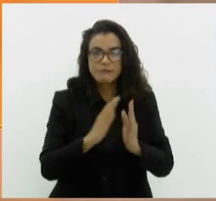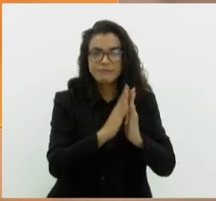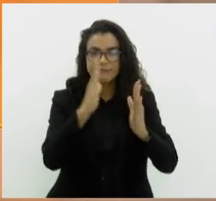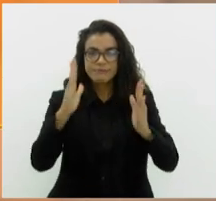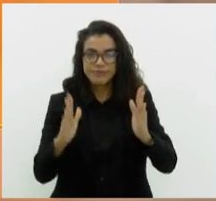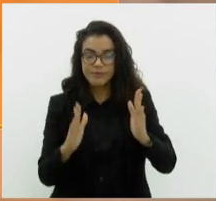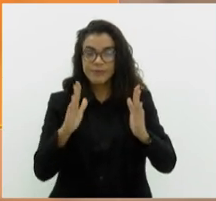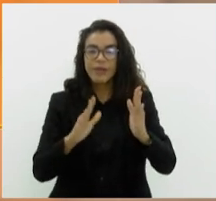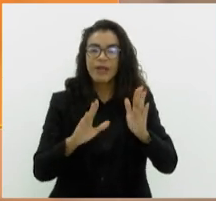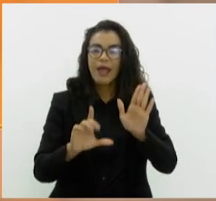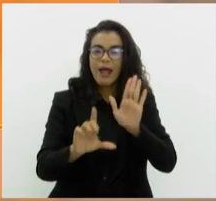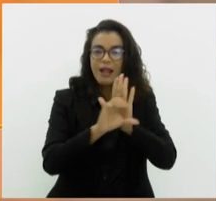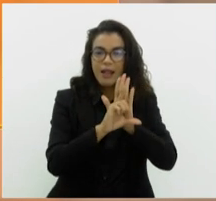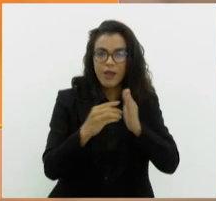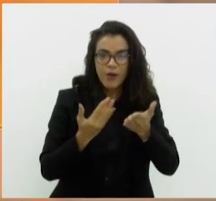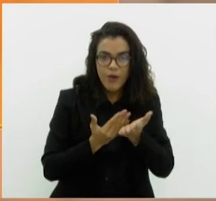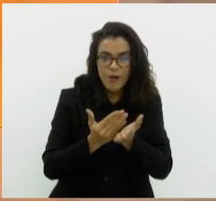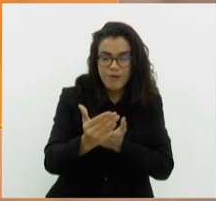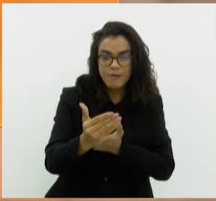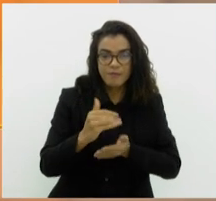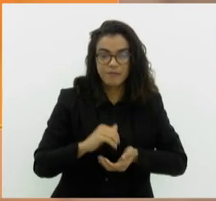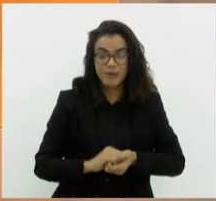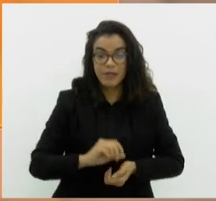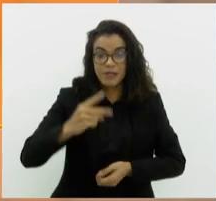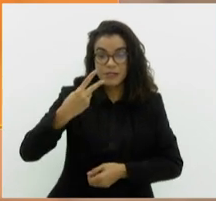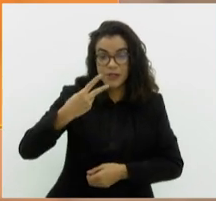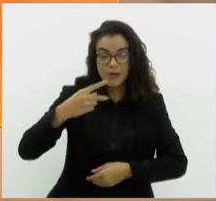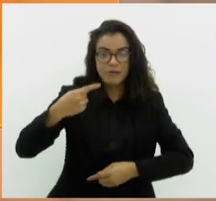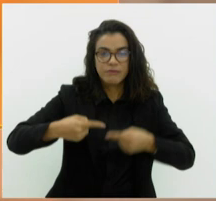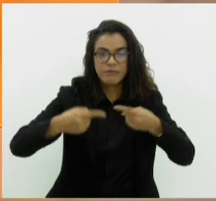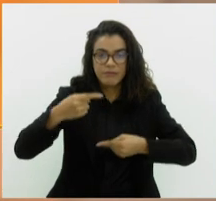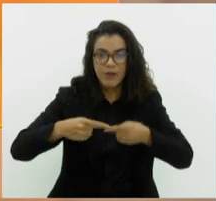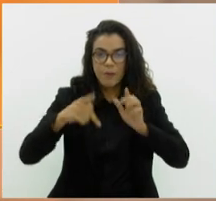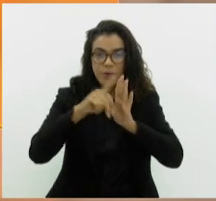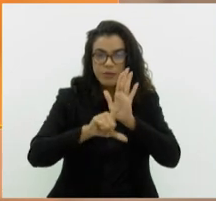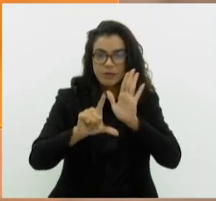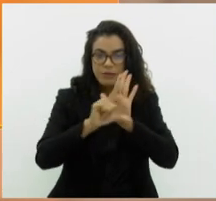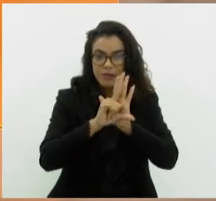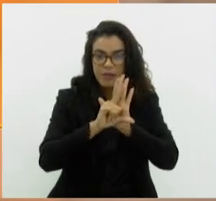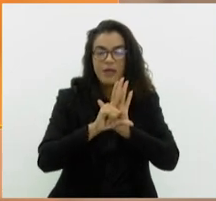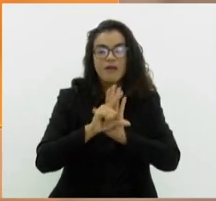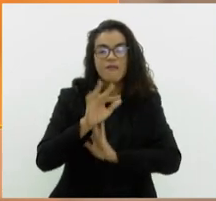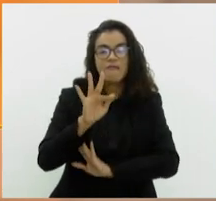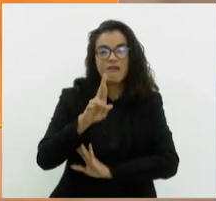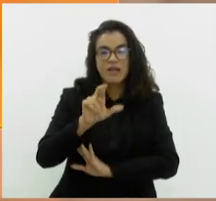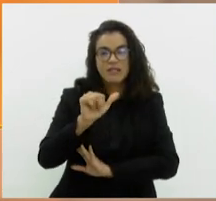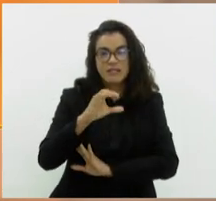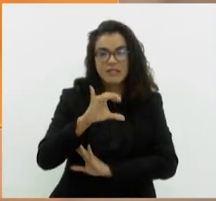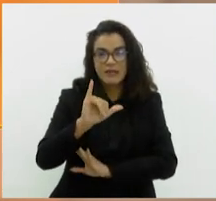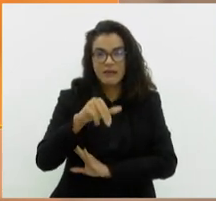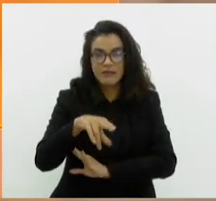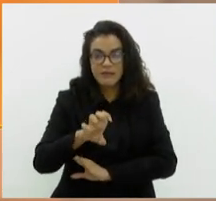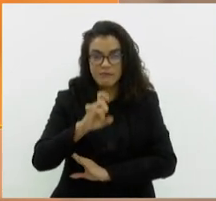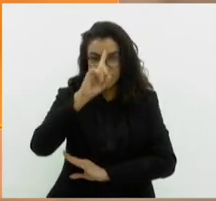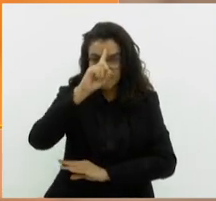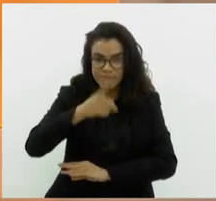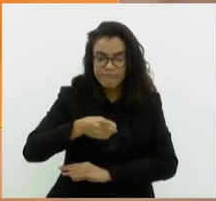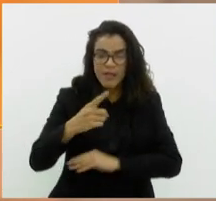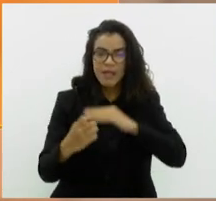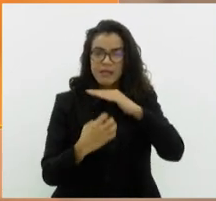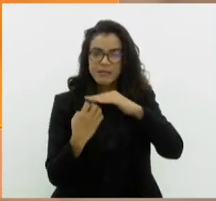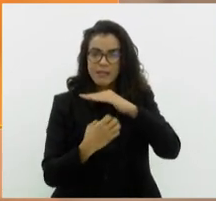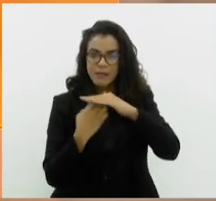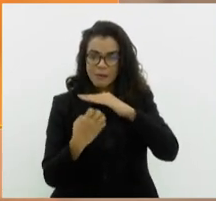legislação estará em vigor. Em segunda discussão, projeto da deputada Franciane Mota, que determina que as empresas de